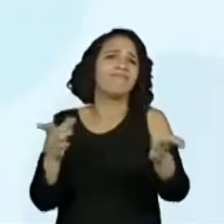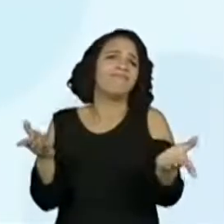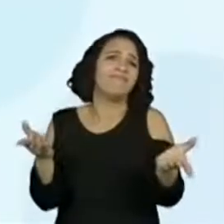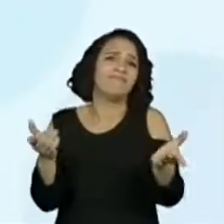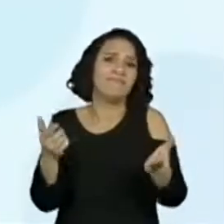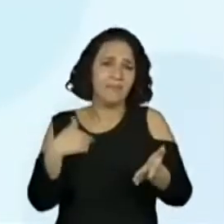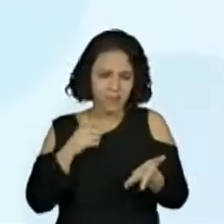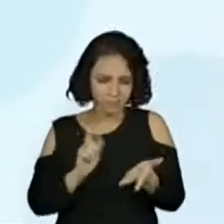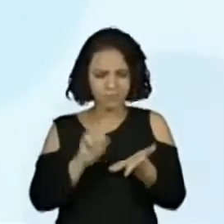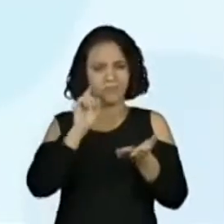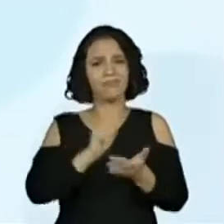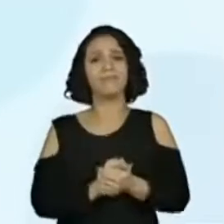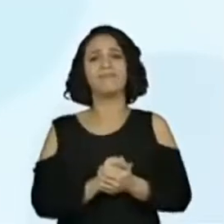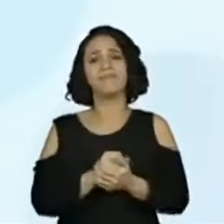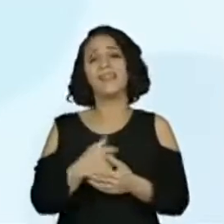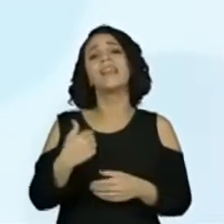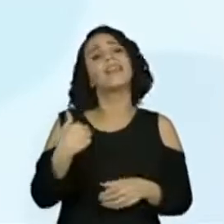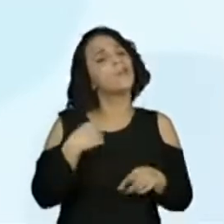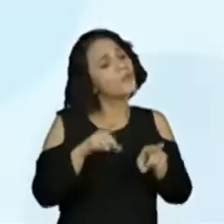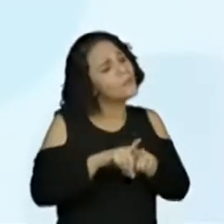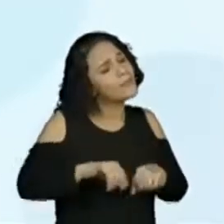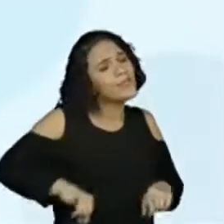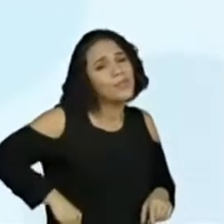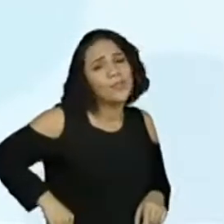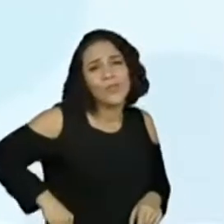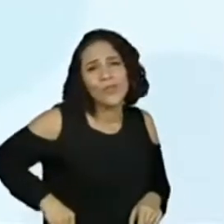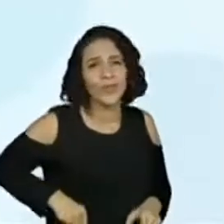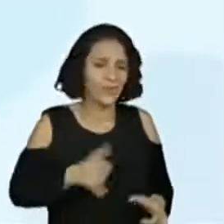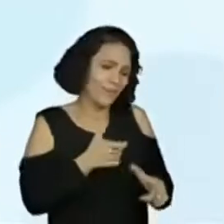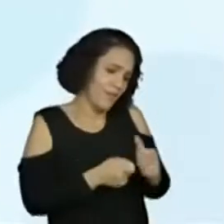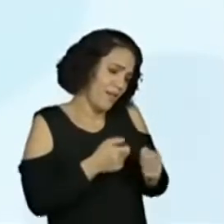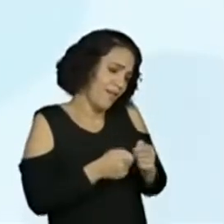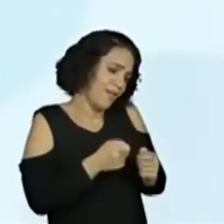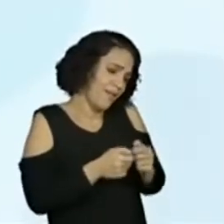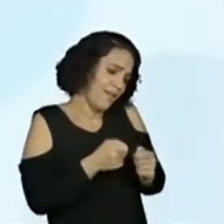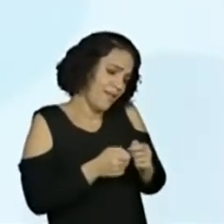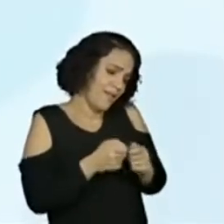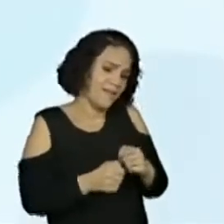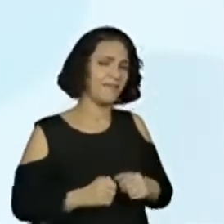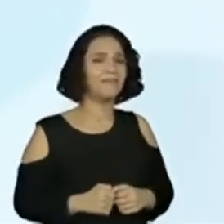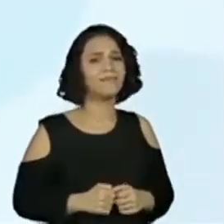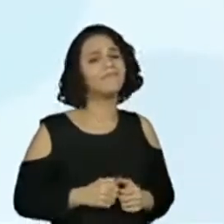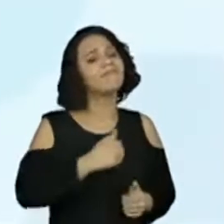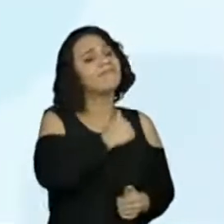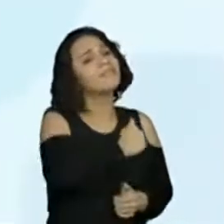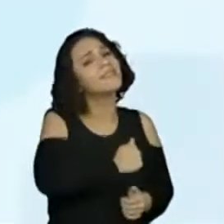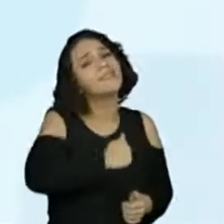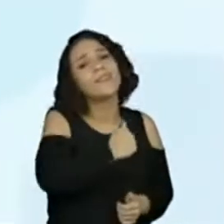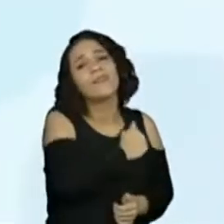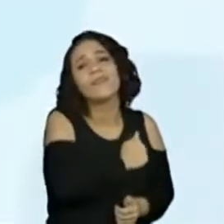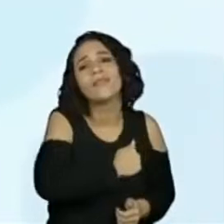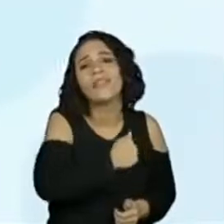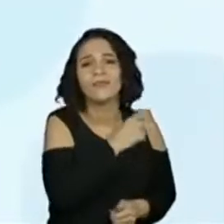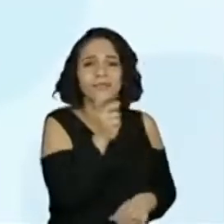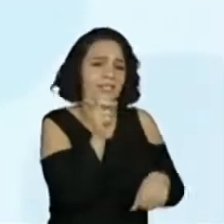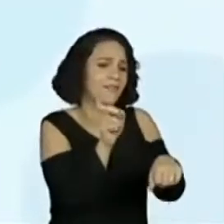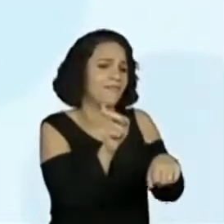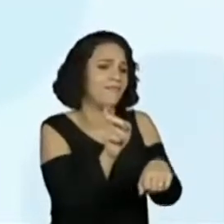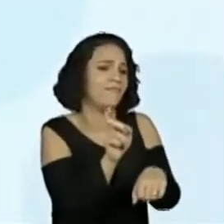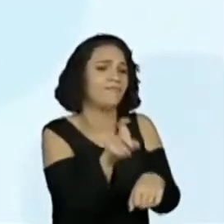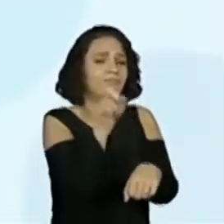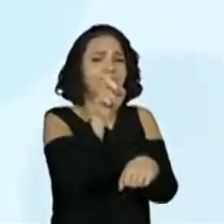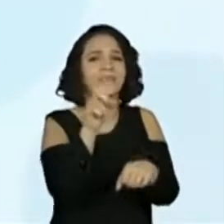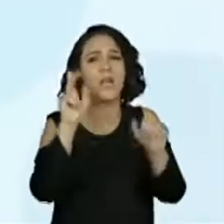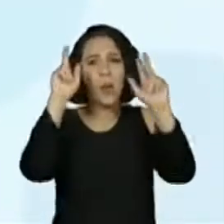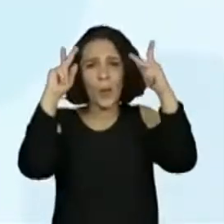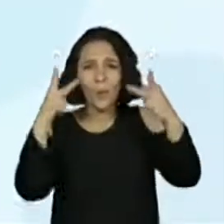Também estou sofrendo demais. Tec, tec, tec, tec. Muita saudade de dar uma ferroada num ser